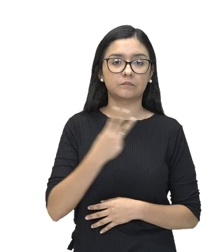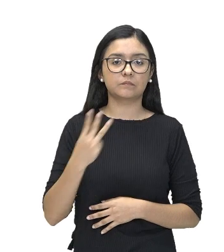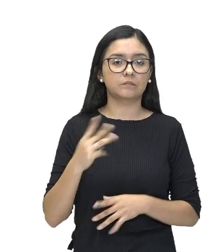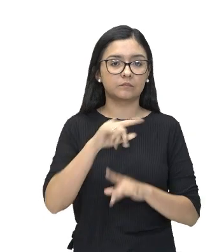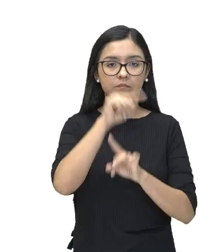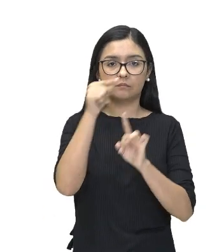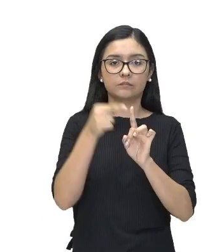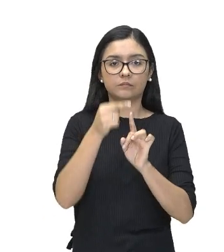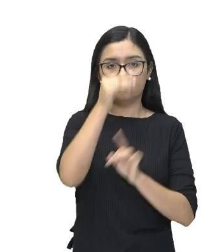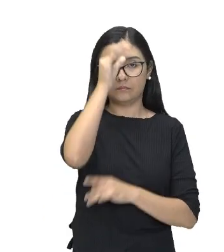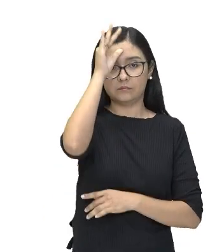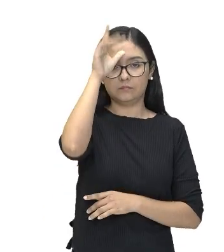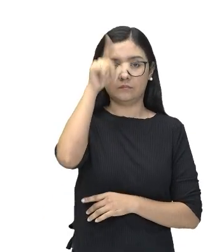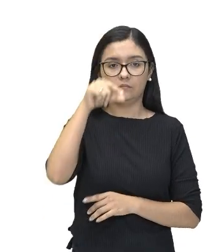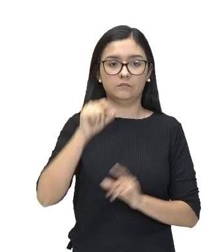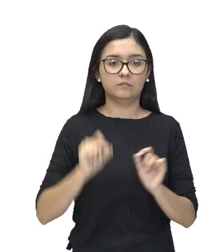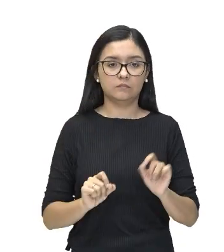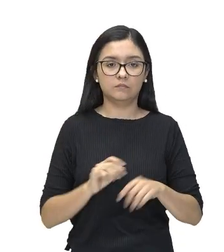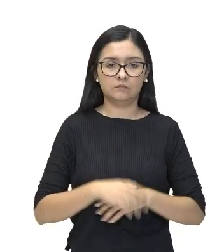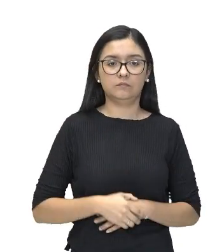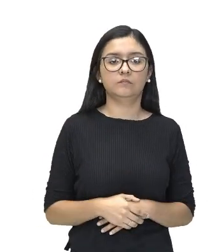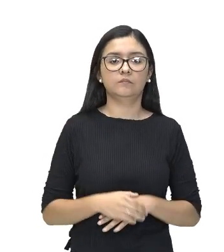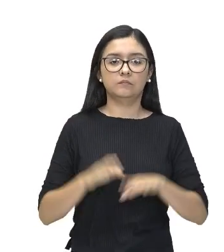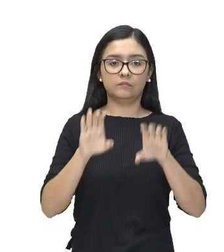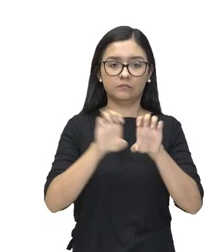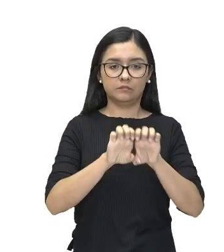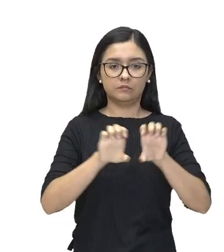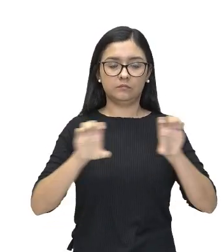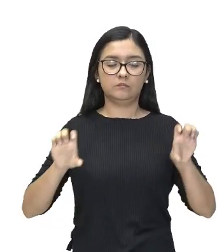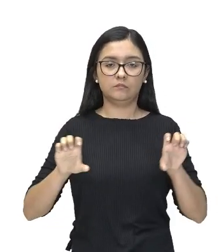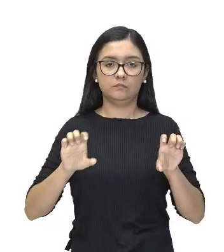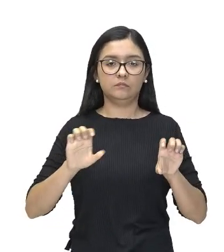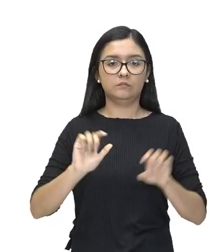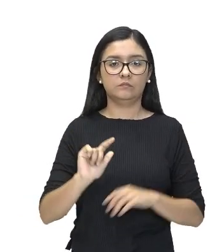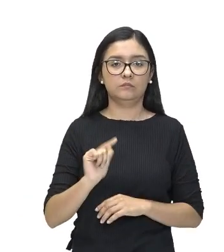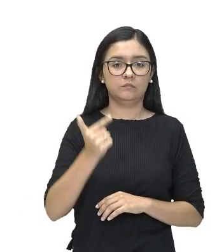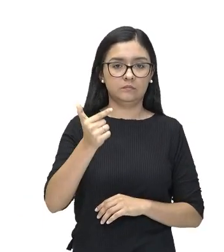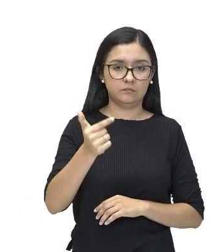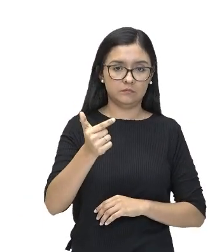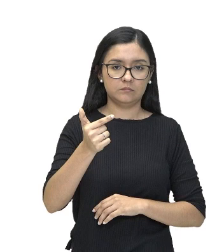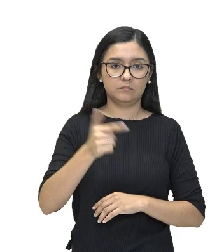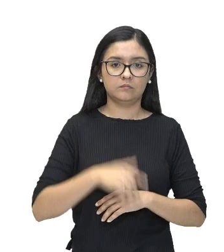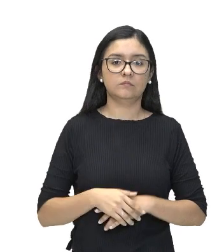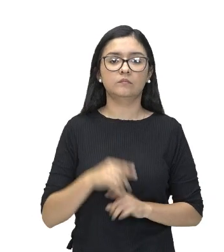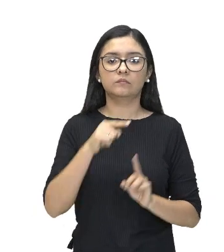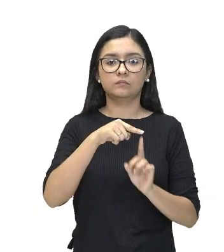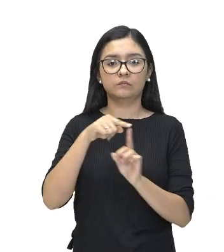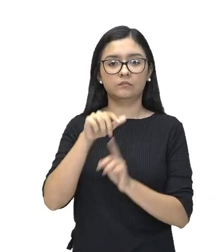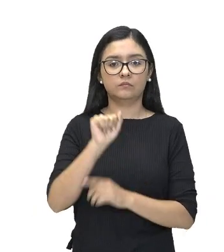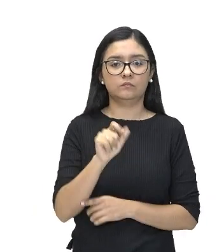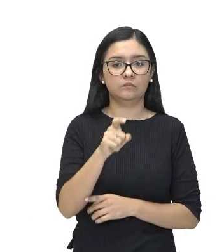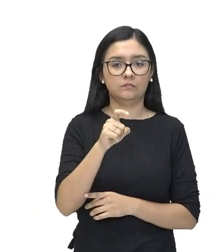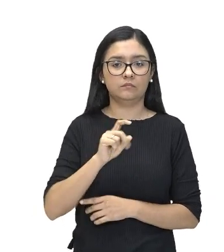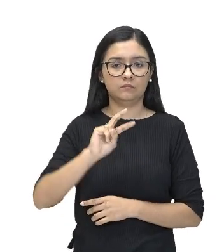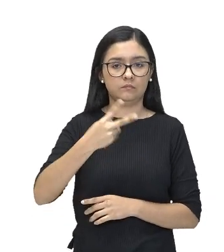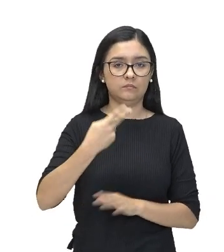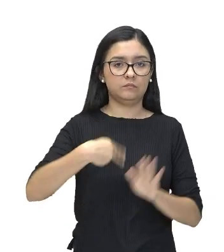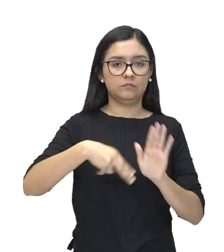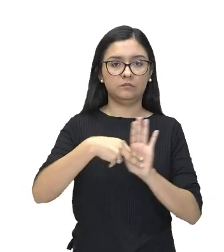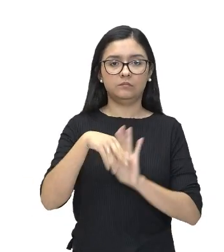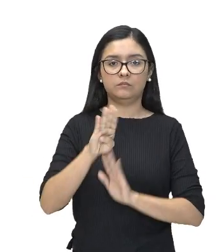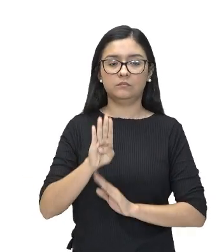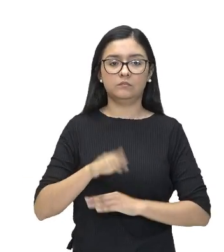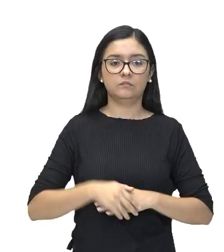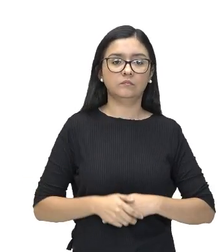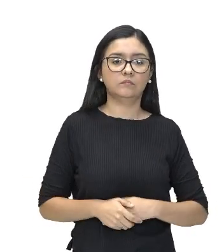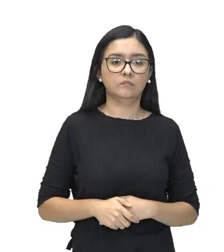o objeto de conhecimento, equação polinomial de segundo grau do tipo AX² igual a B.